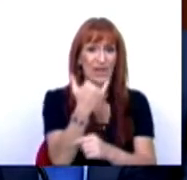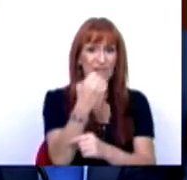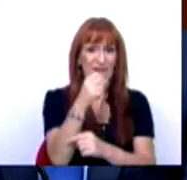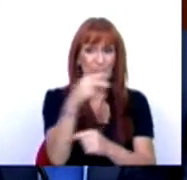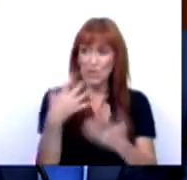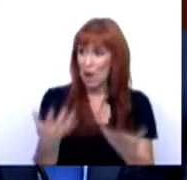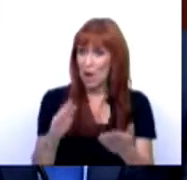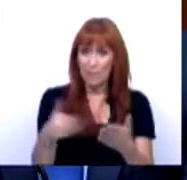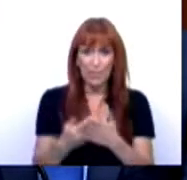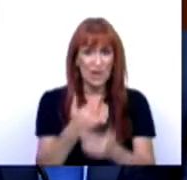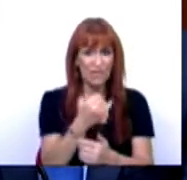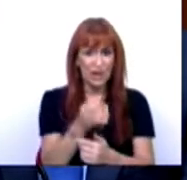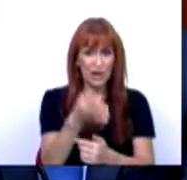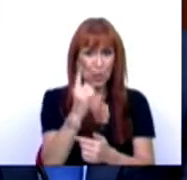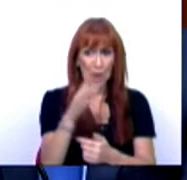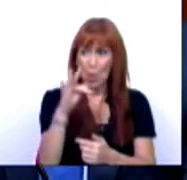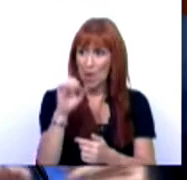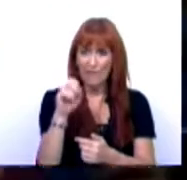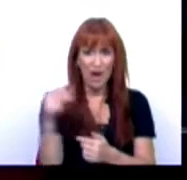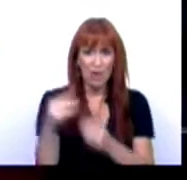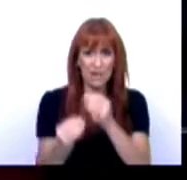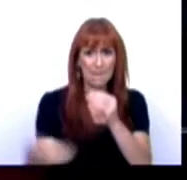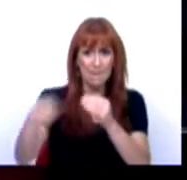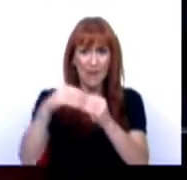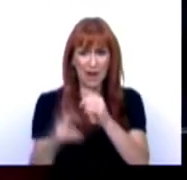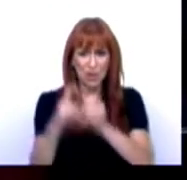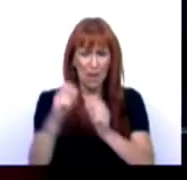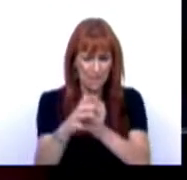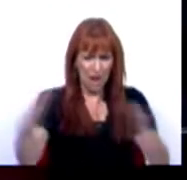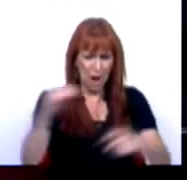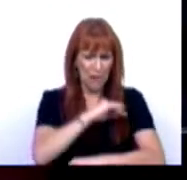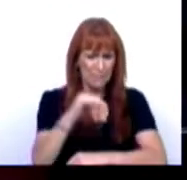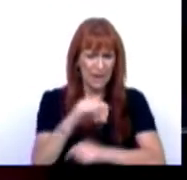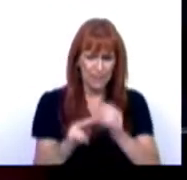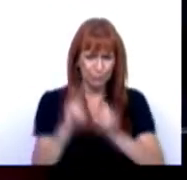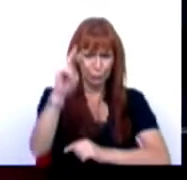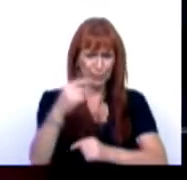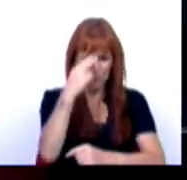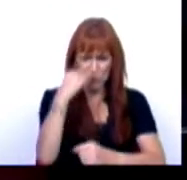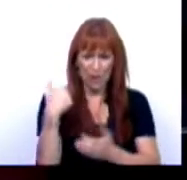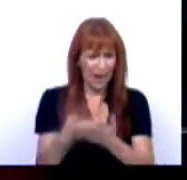Agora estamos a propor não 20, mas 40. O maior aumento do salário mínimo da história.